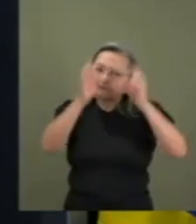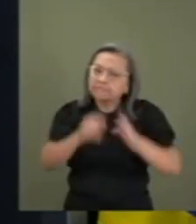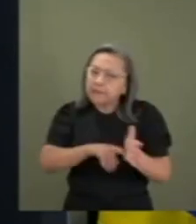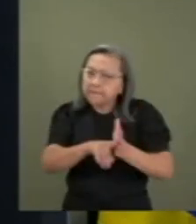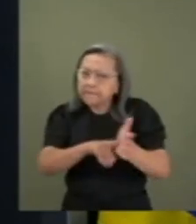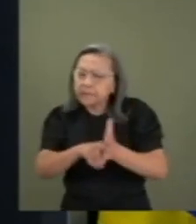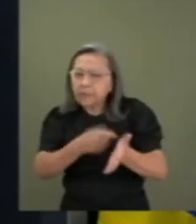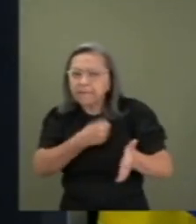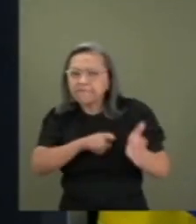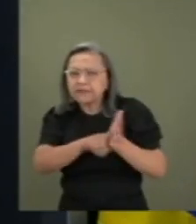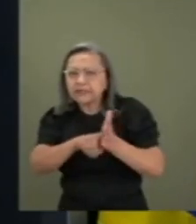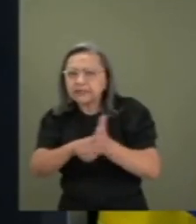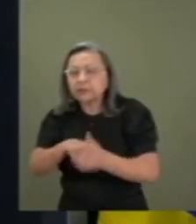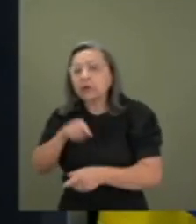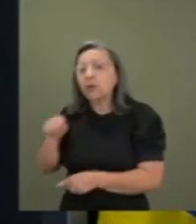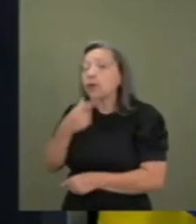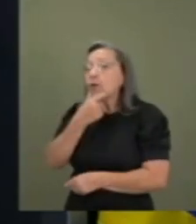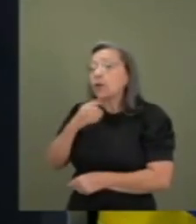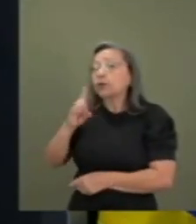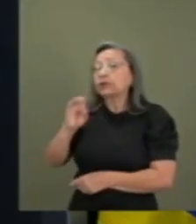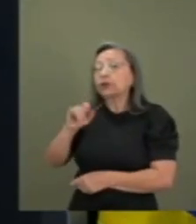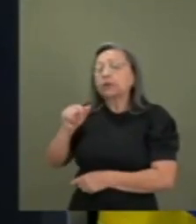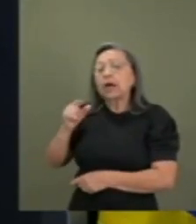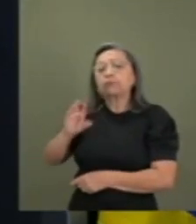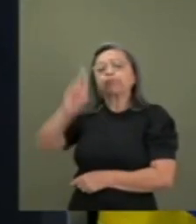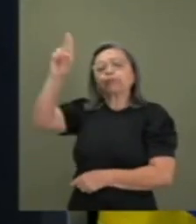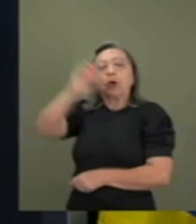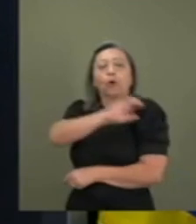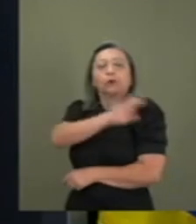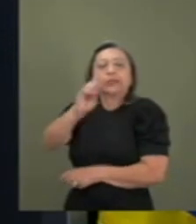fiscalização. O Deltan, coordenando tudo isso.